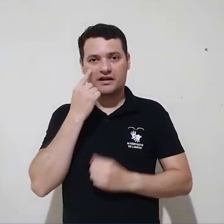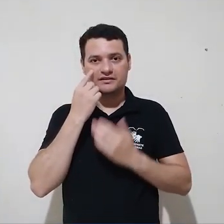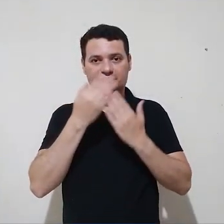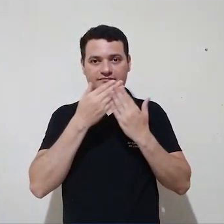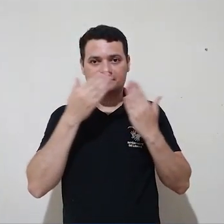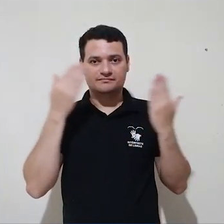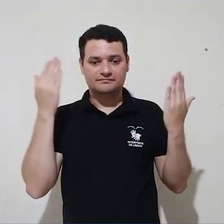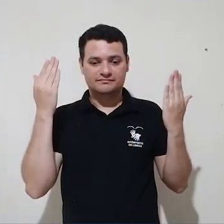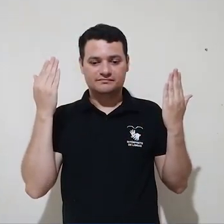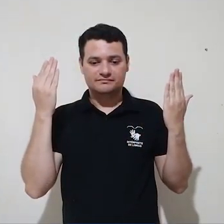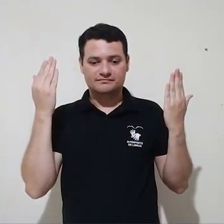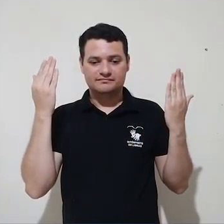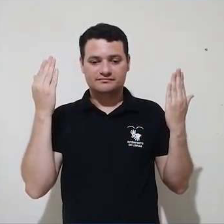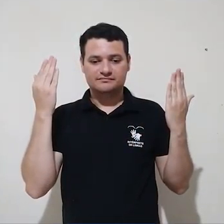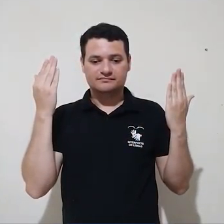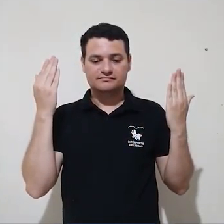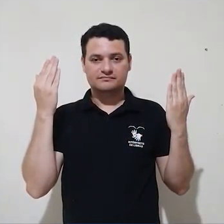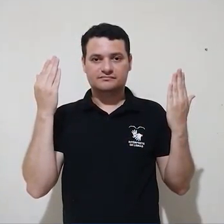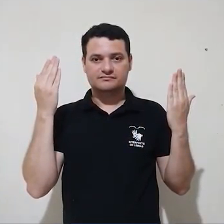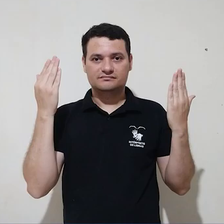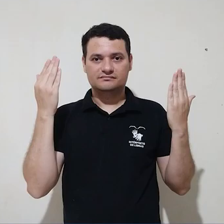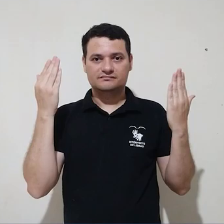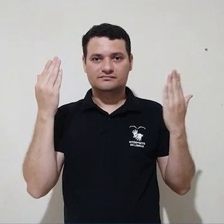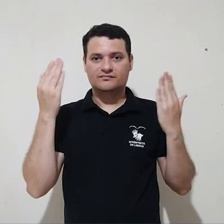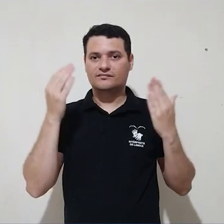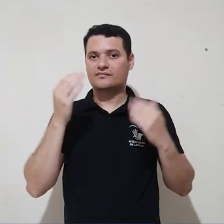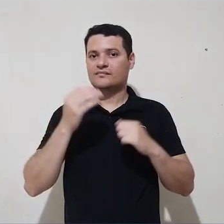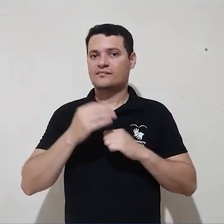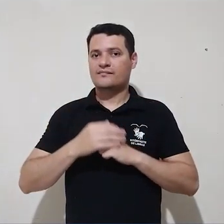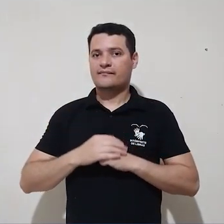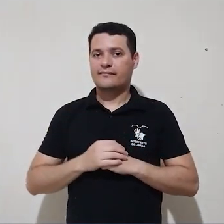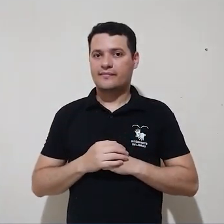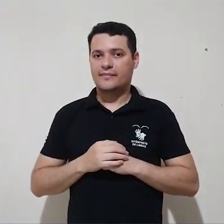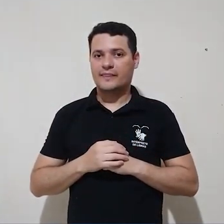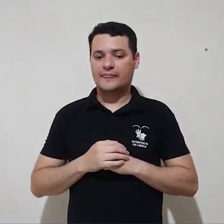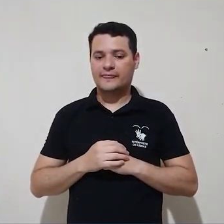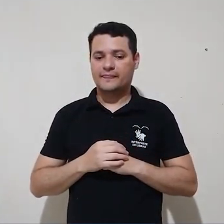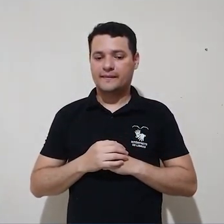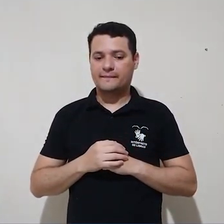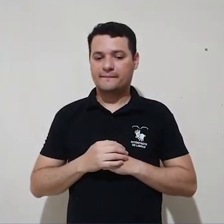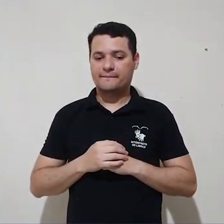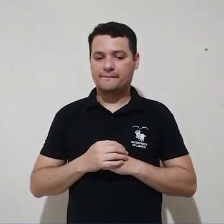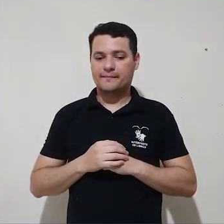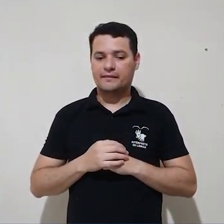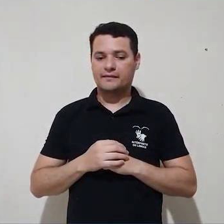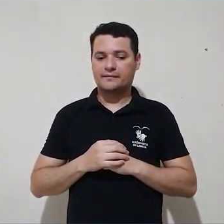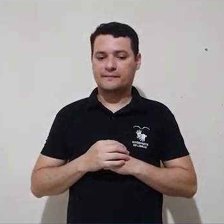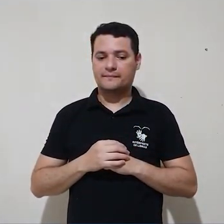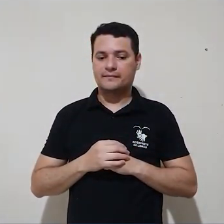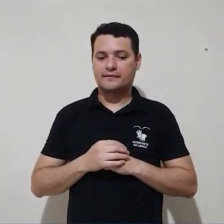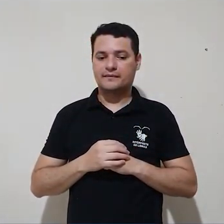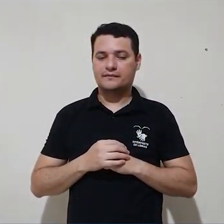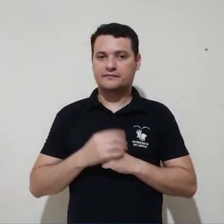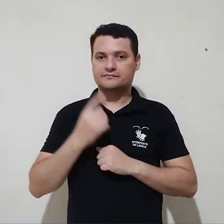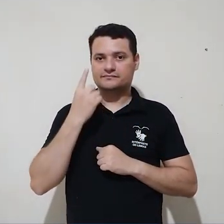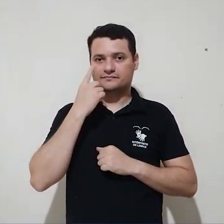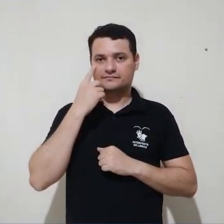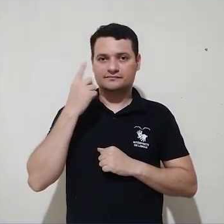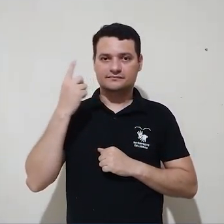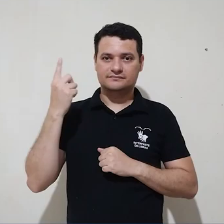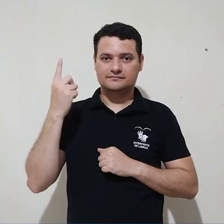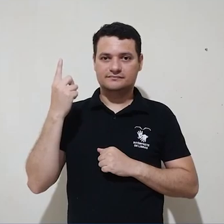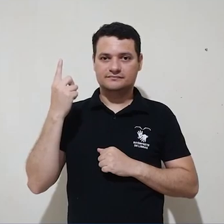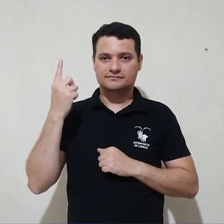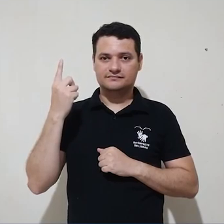poderia dizer que eu quero filtrar por papel e aqui eu gostaria de exibir